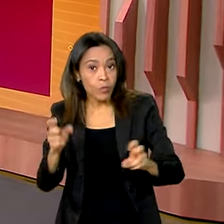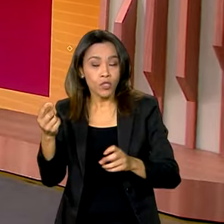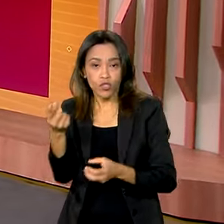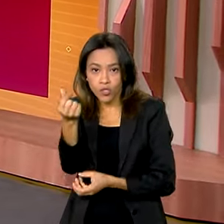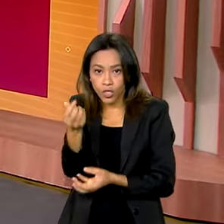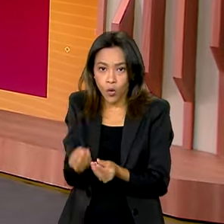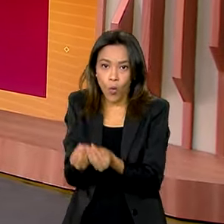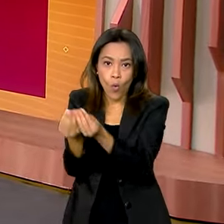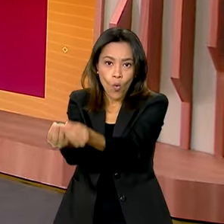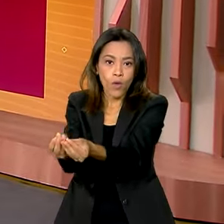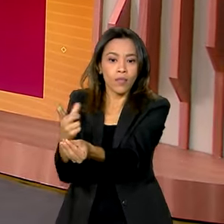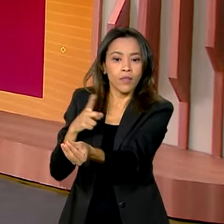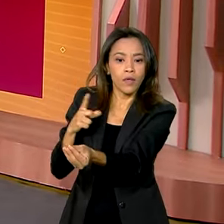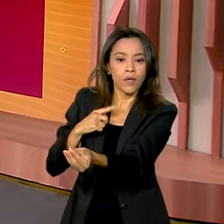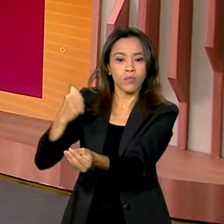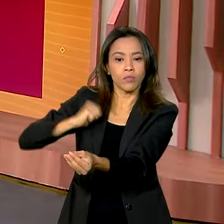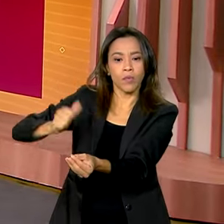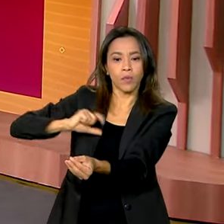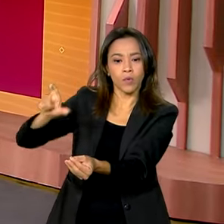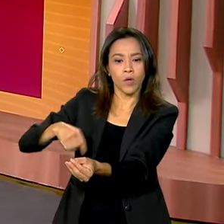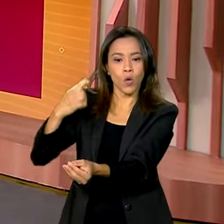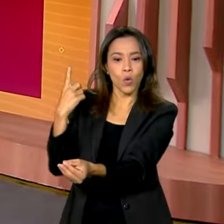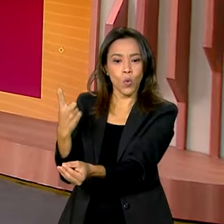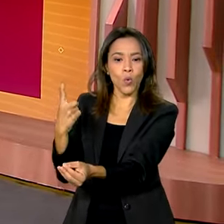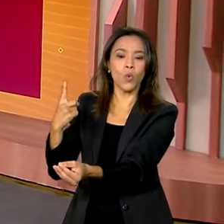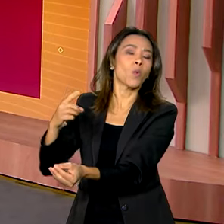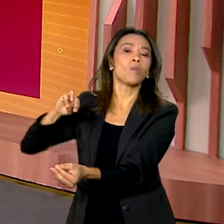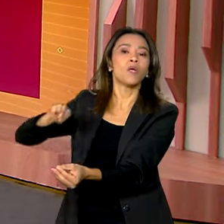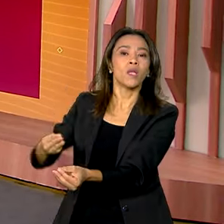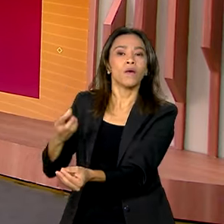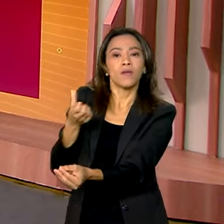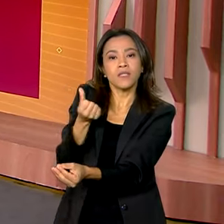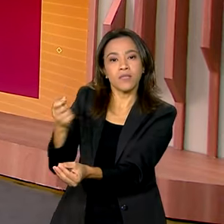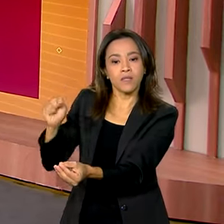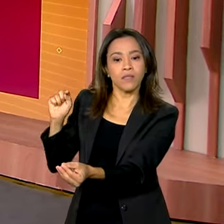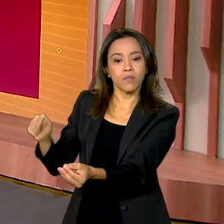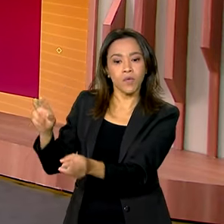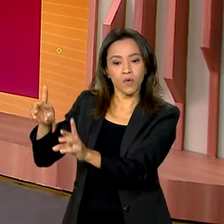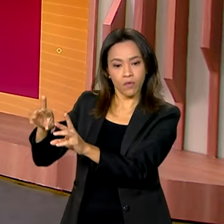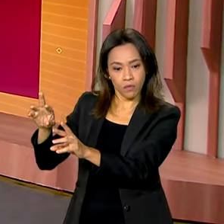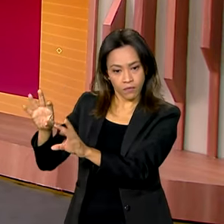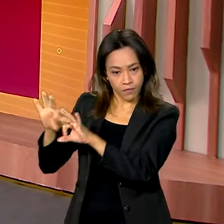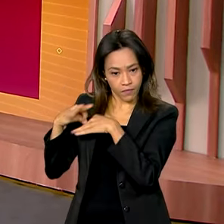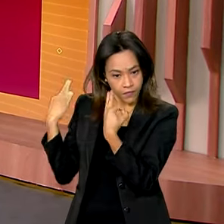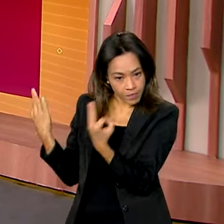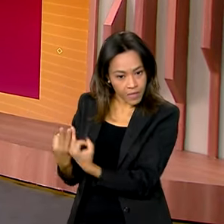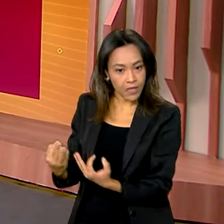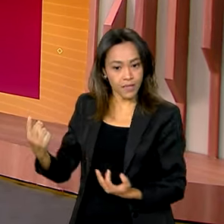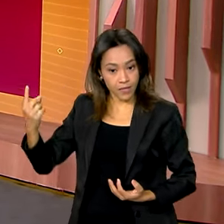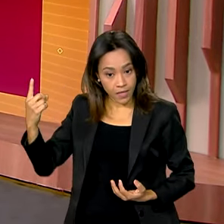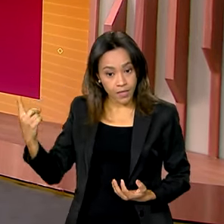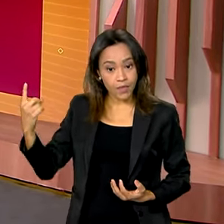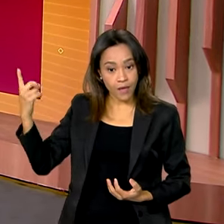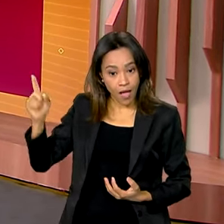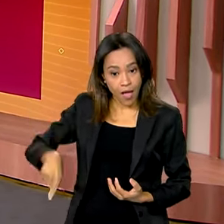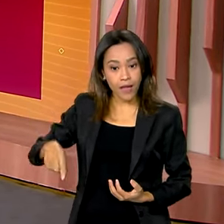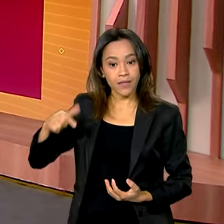aqui o Bolsa Família, com 1 milhão e 600 mil famílias atendidas. Lembrando que esse valor médio do benefício é de